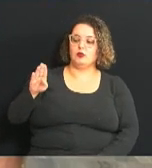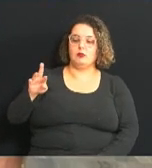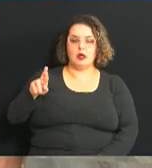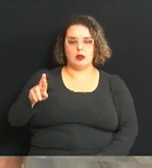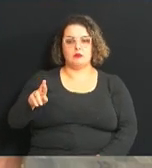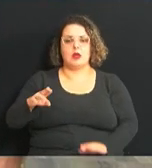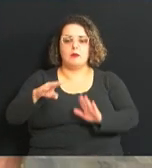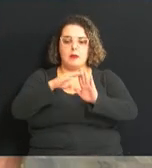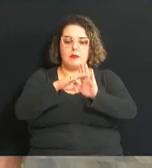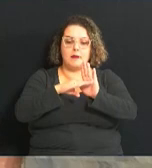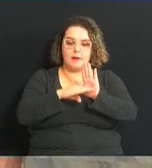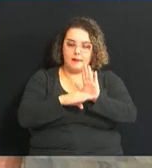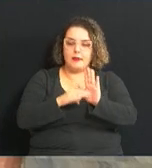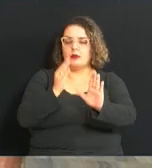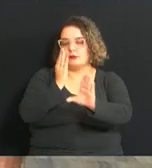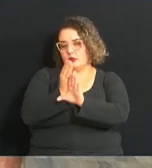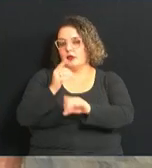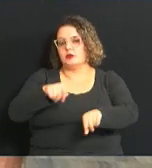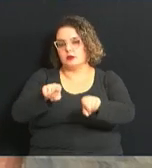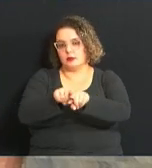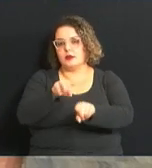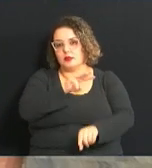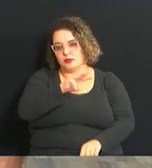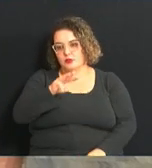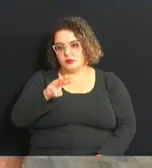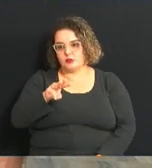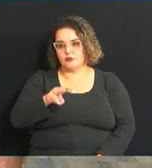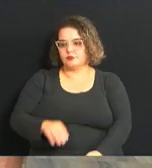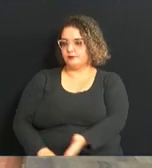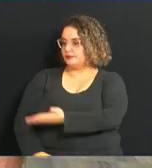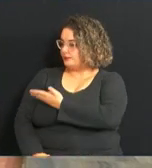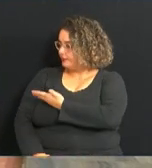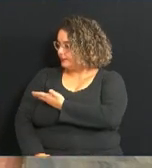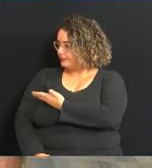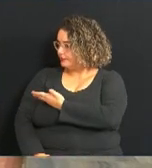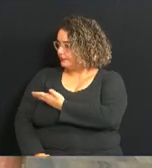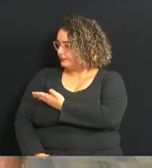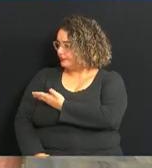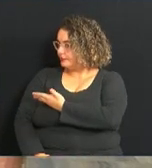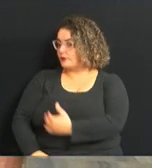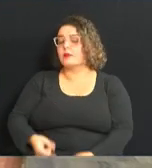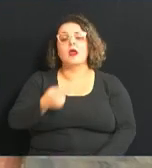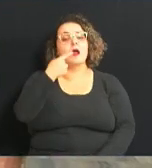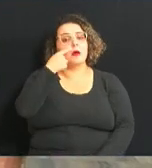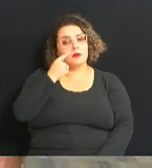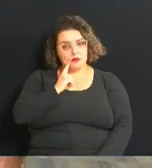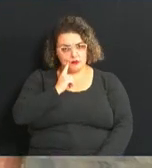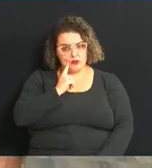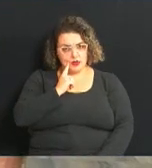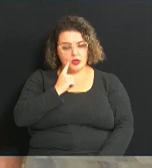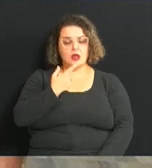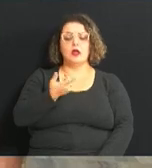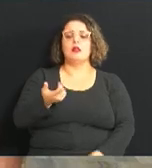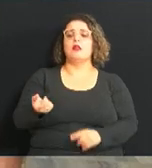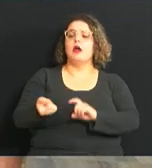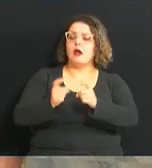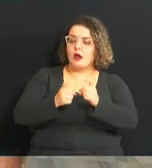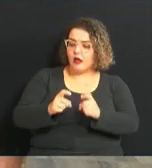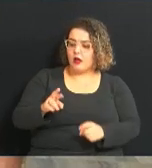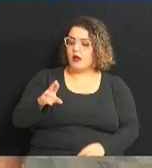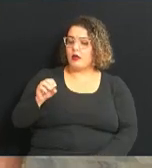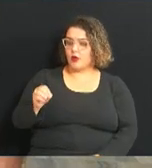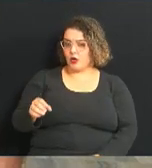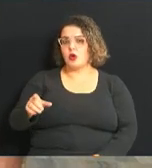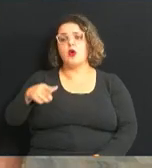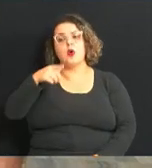você pode encontrar através do site do Legislativo. Agora, Vivi, além da reunião ordinária, ontem nós